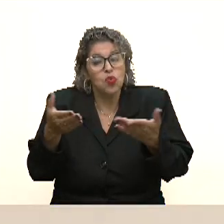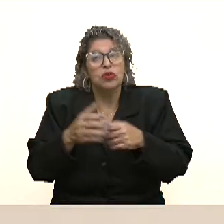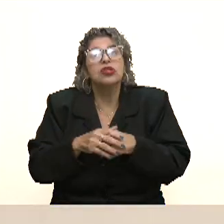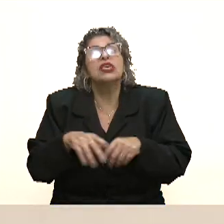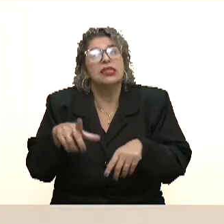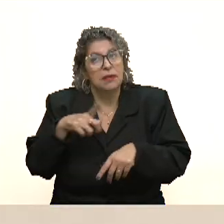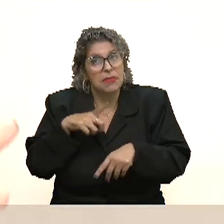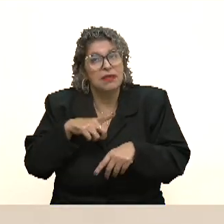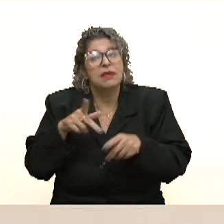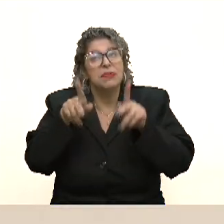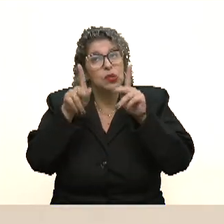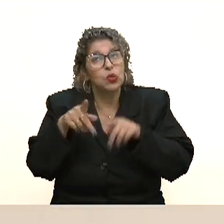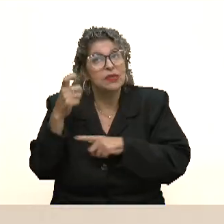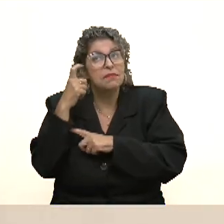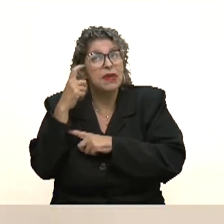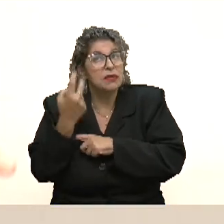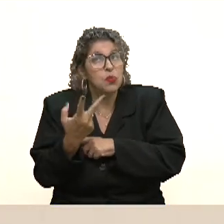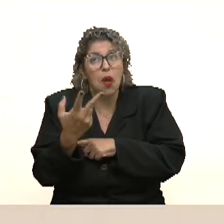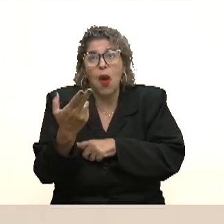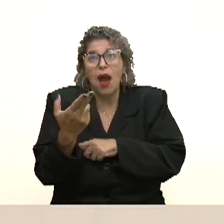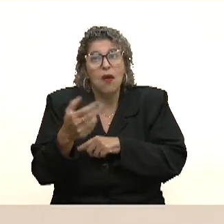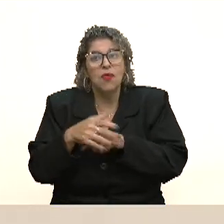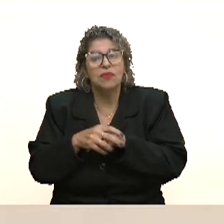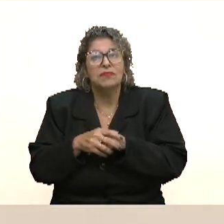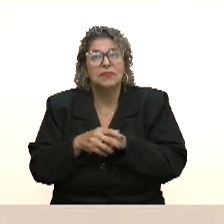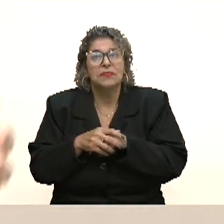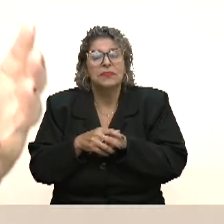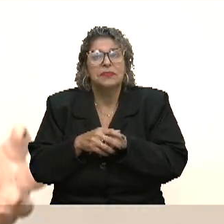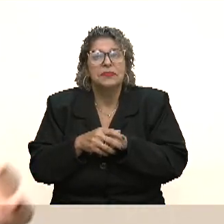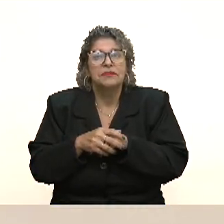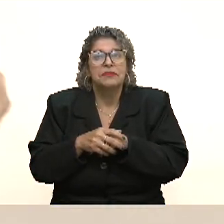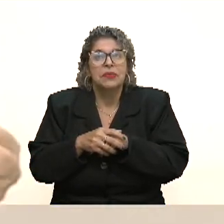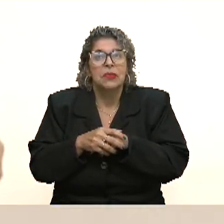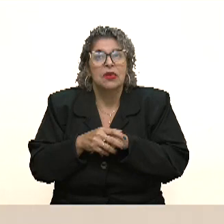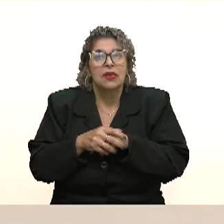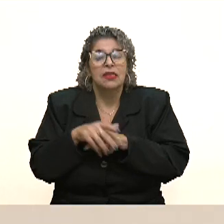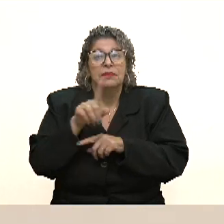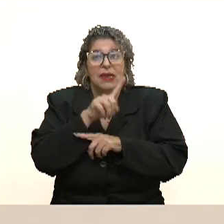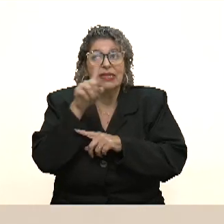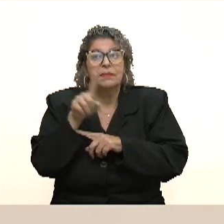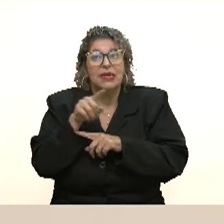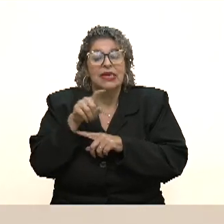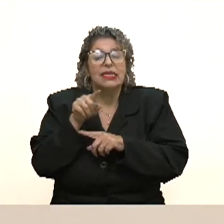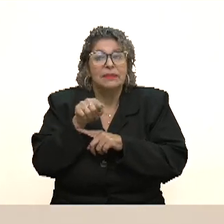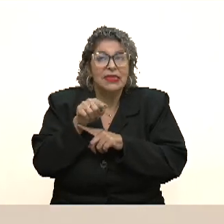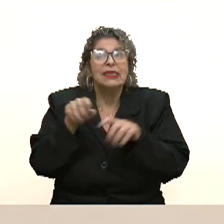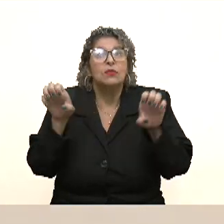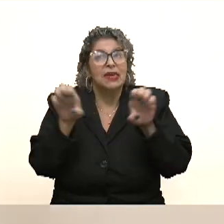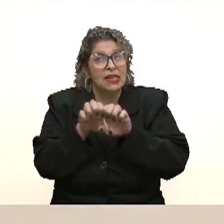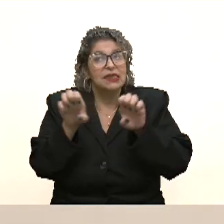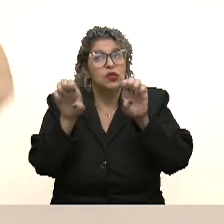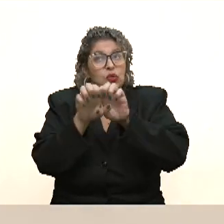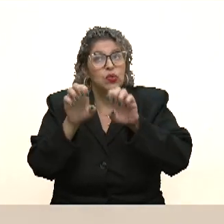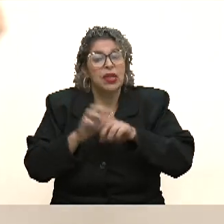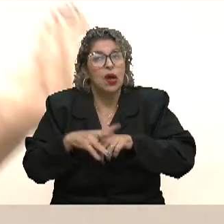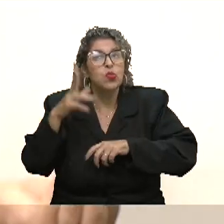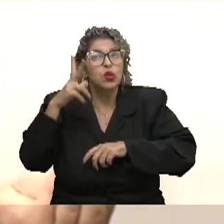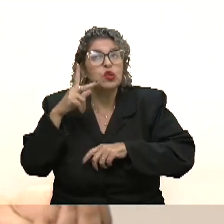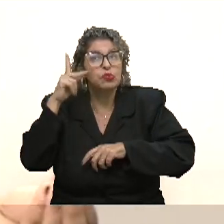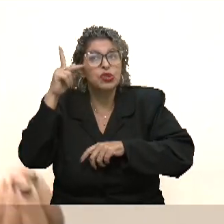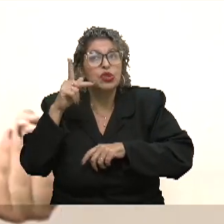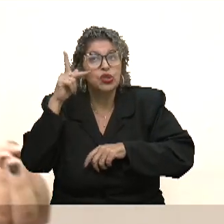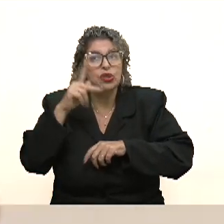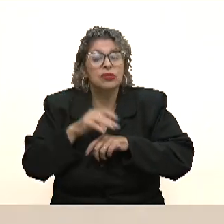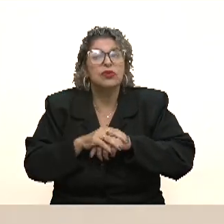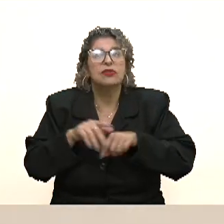forma, né? Infelizmente. Mas eu acho que tem uma questão estrutural gigantesca que os próprios partidos também